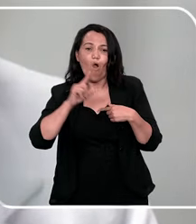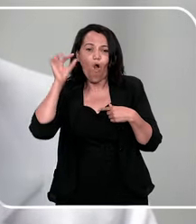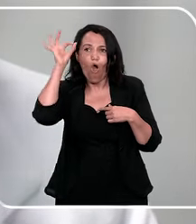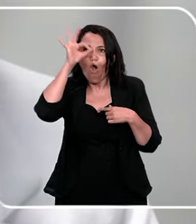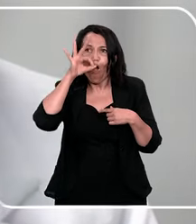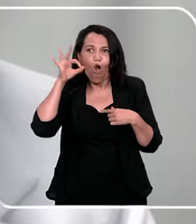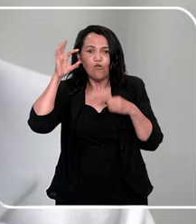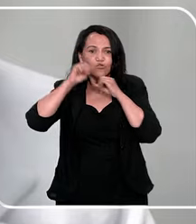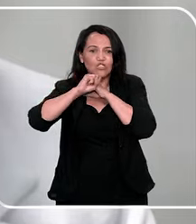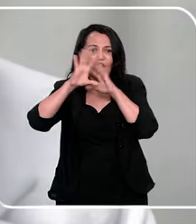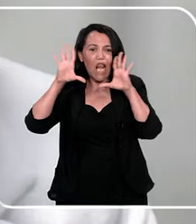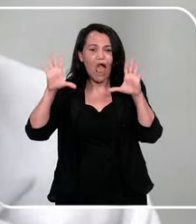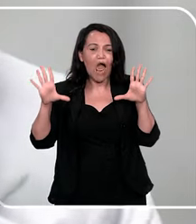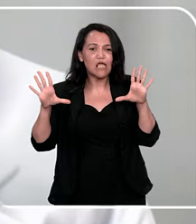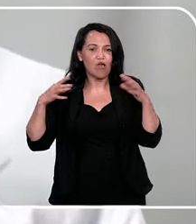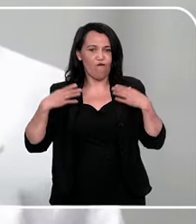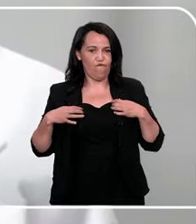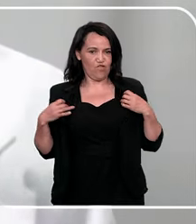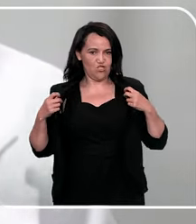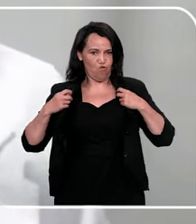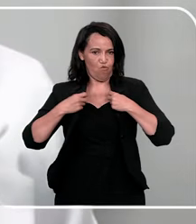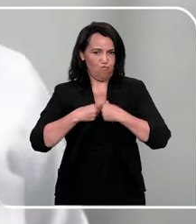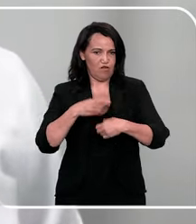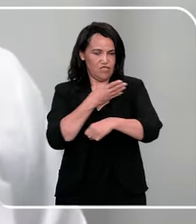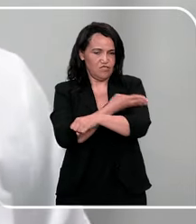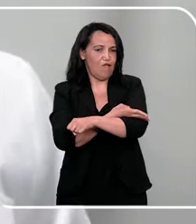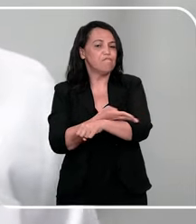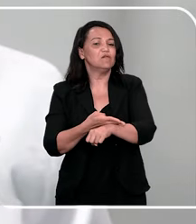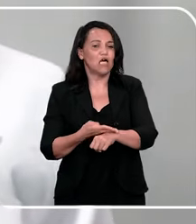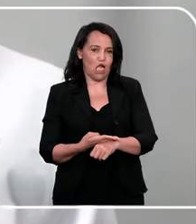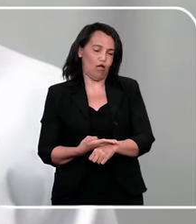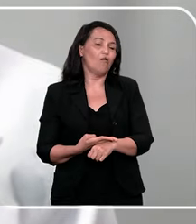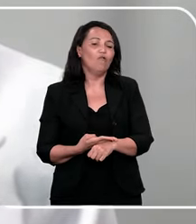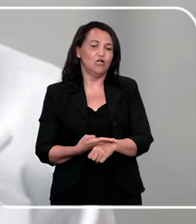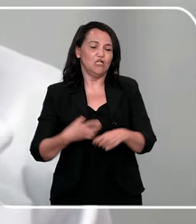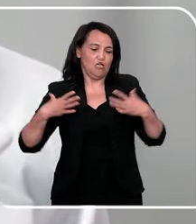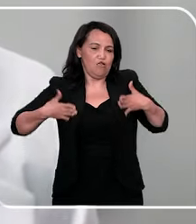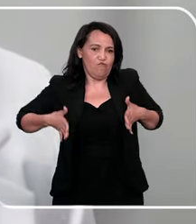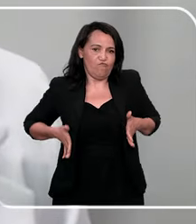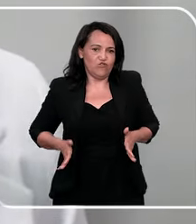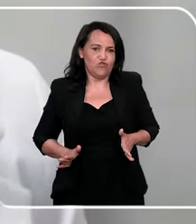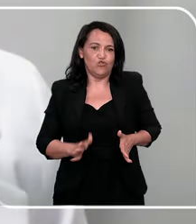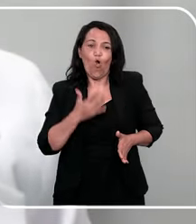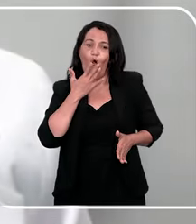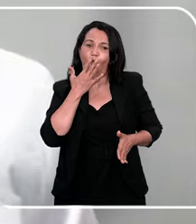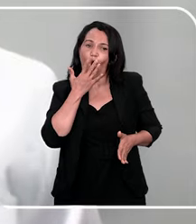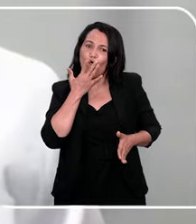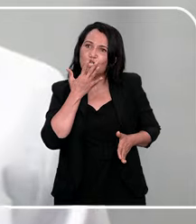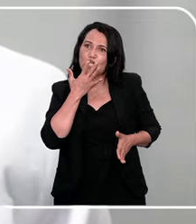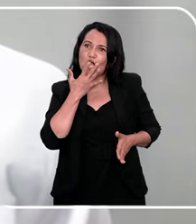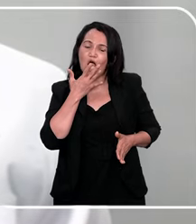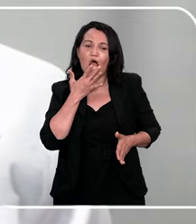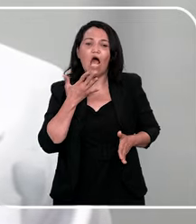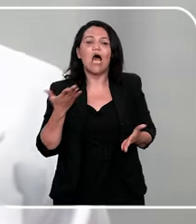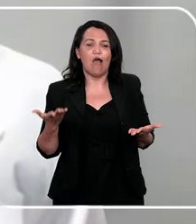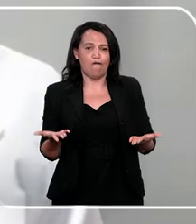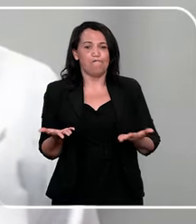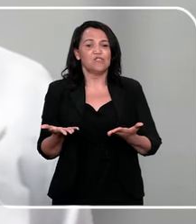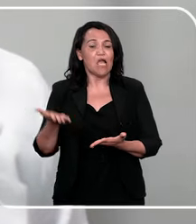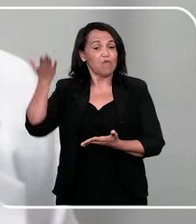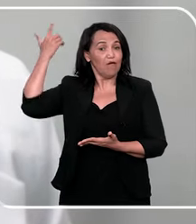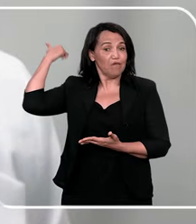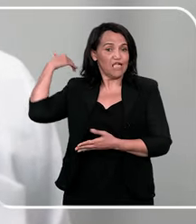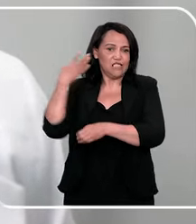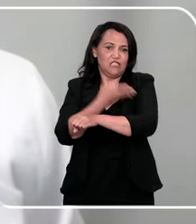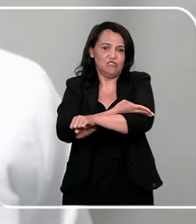claros, estou vestida com blazer branco, e um vestido colorido, estou no consultório, então a parede